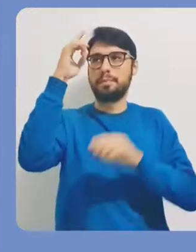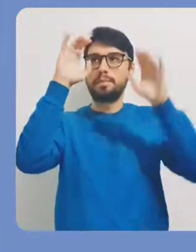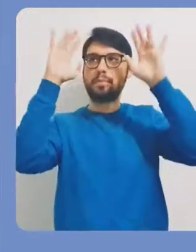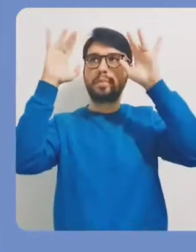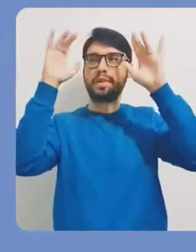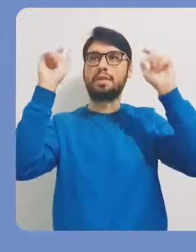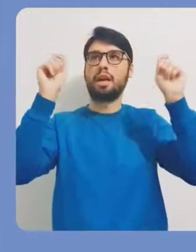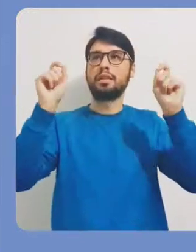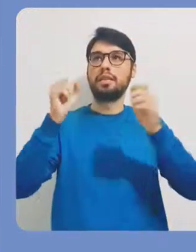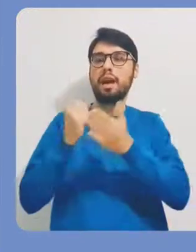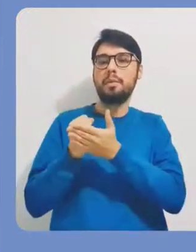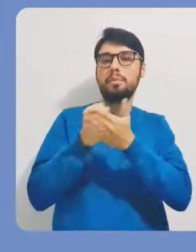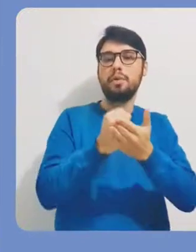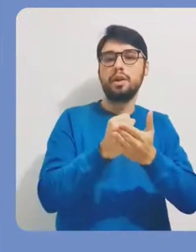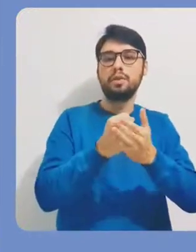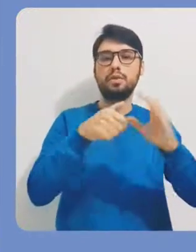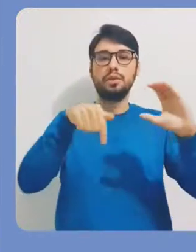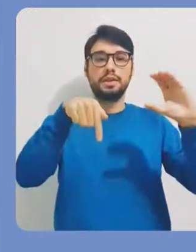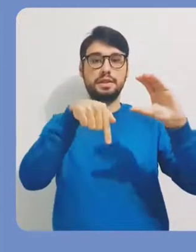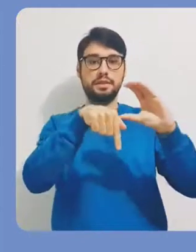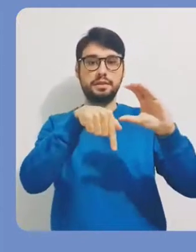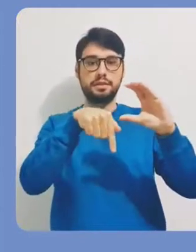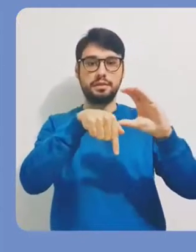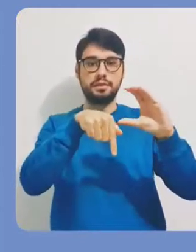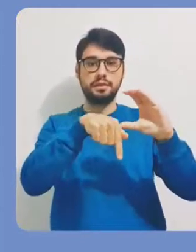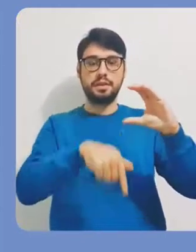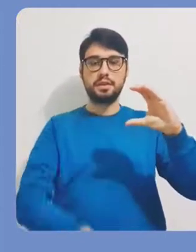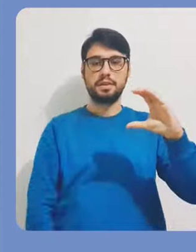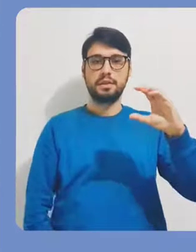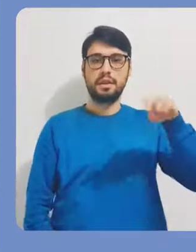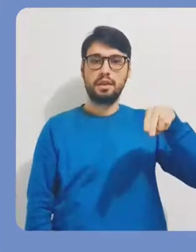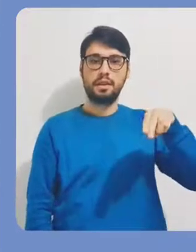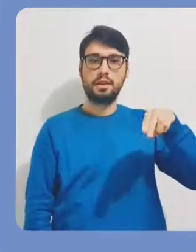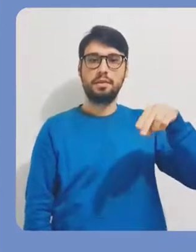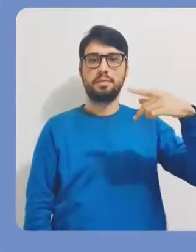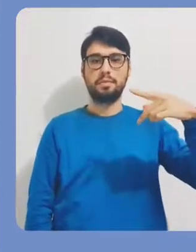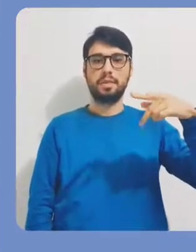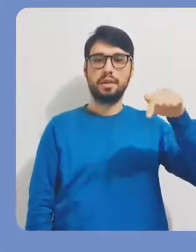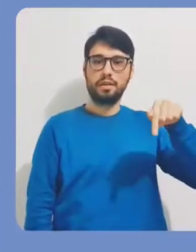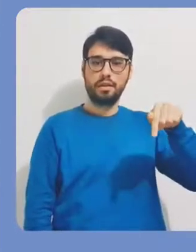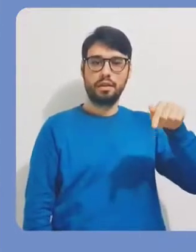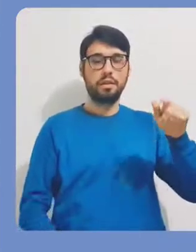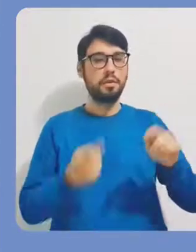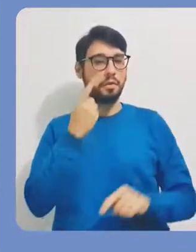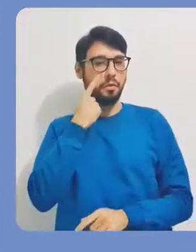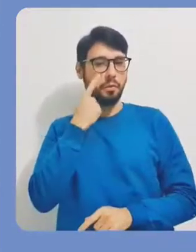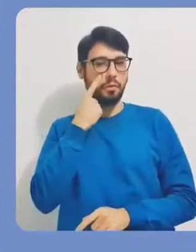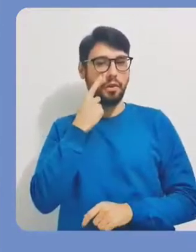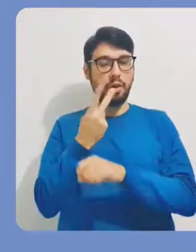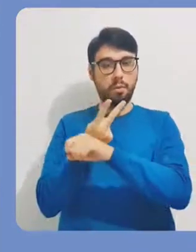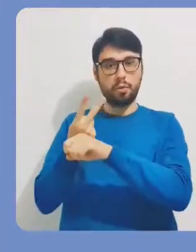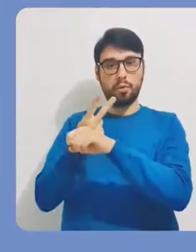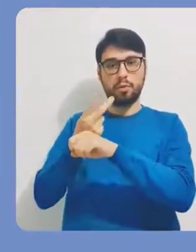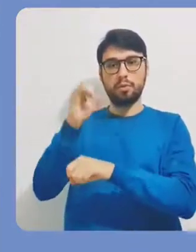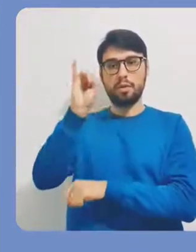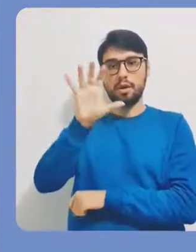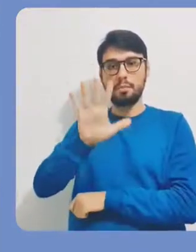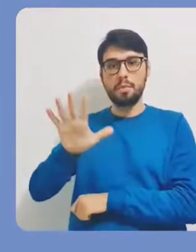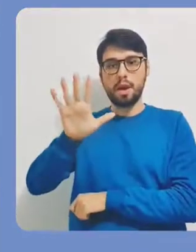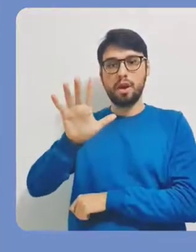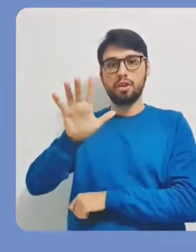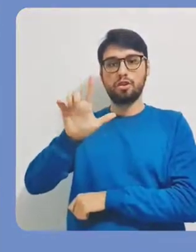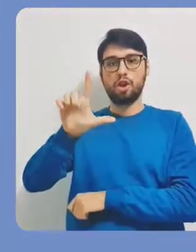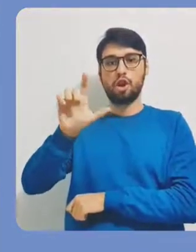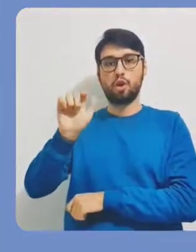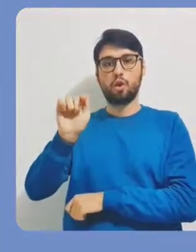o nosso simpósio seja apoiado pelo CNPq. Então, eu quero colocar aqui a logo do CNPq como sendo um apoiador